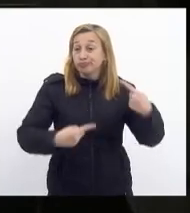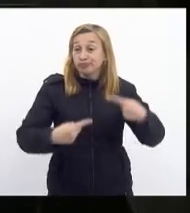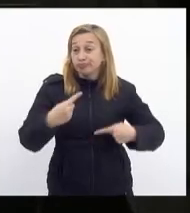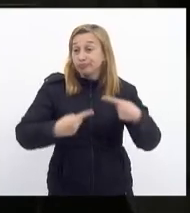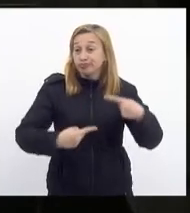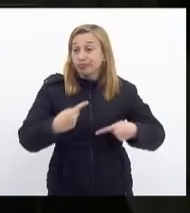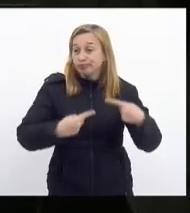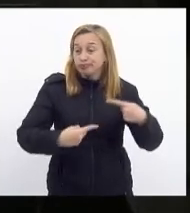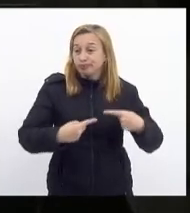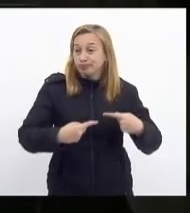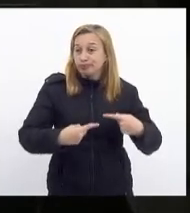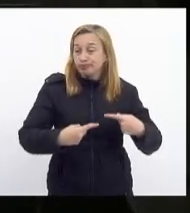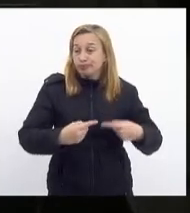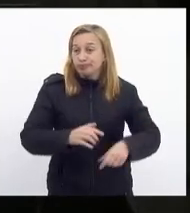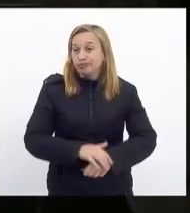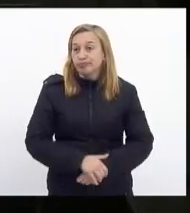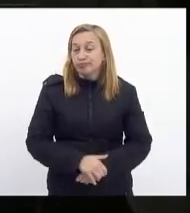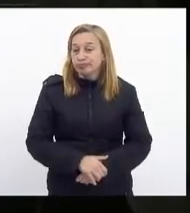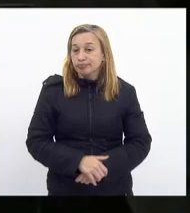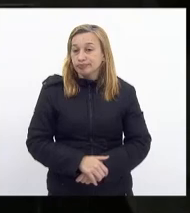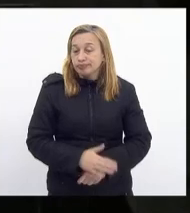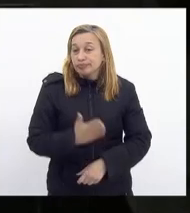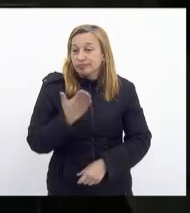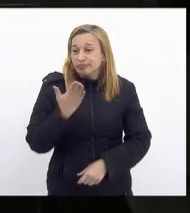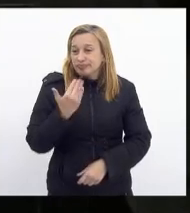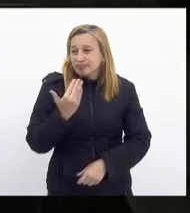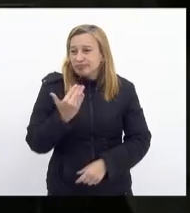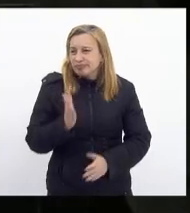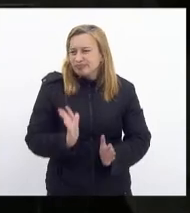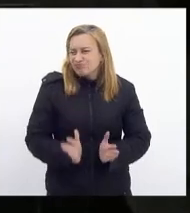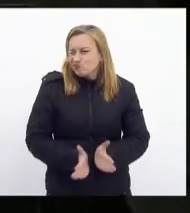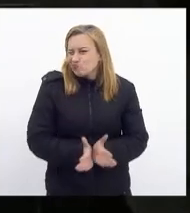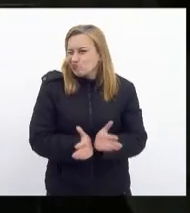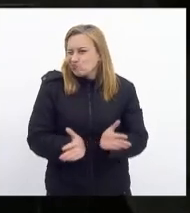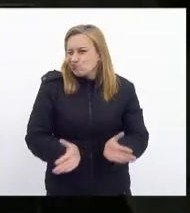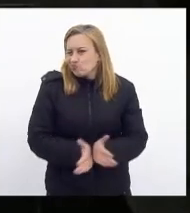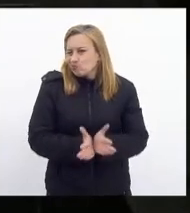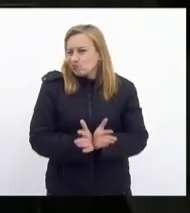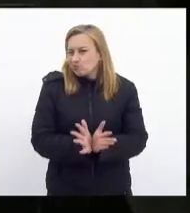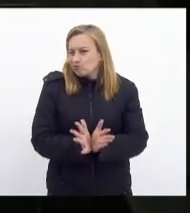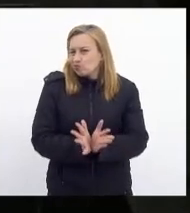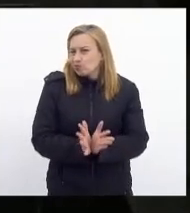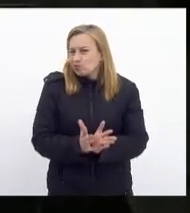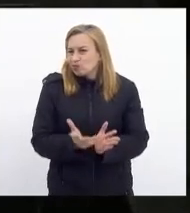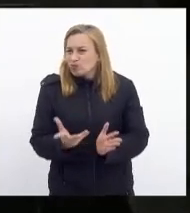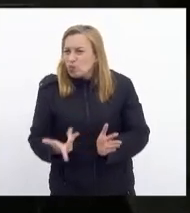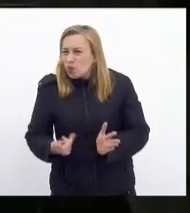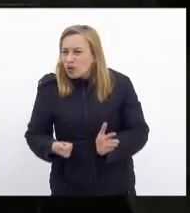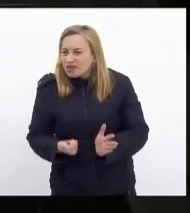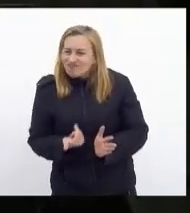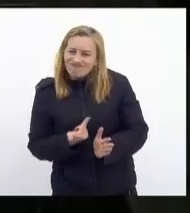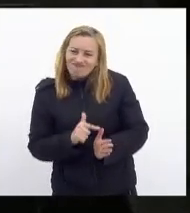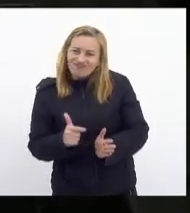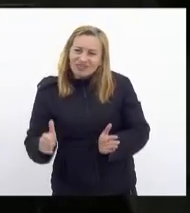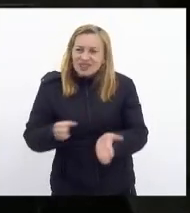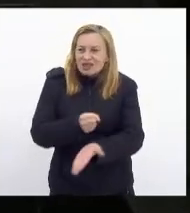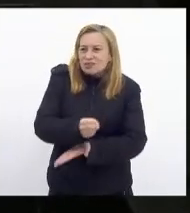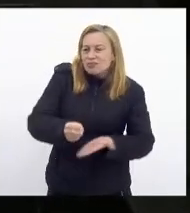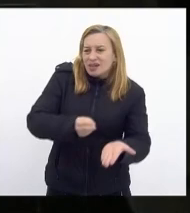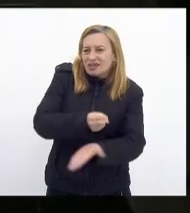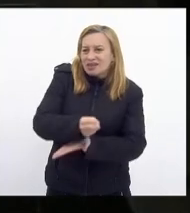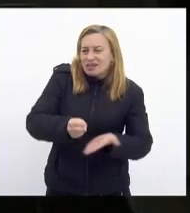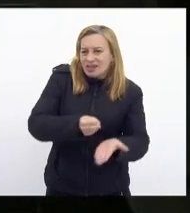alimentar de baixíssima qualidade baseada nos alimentos